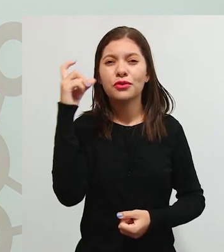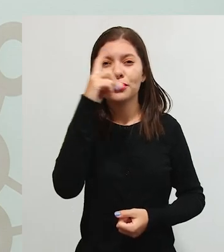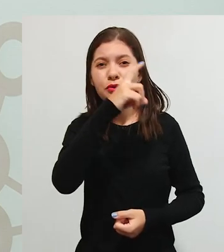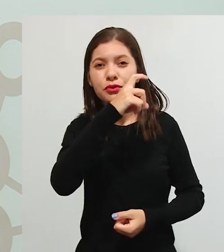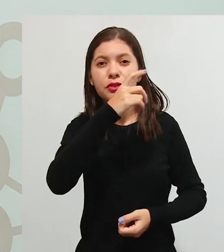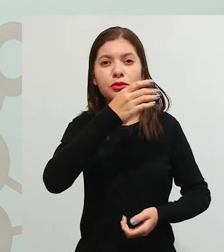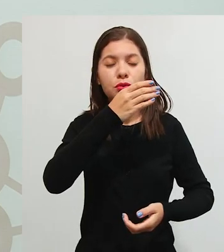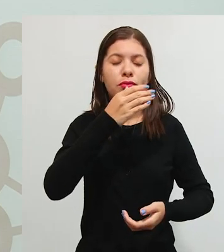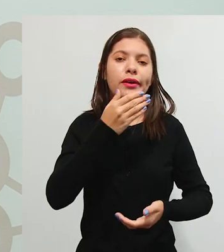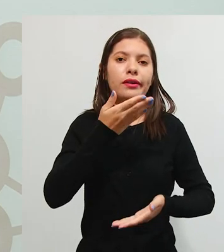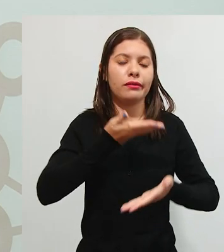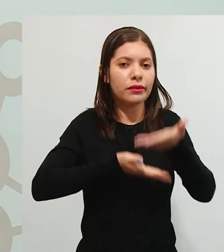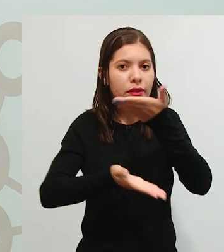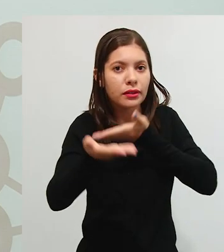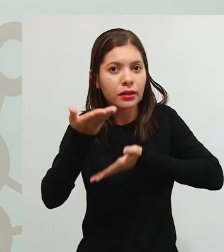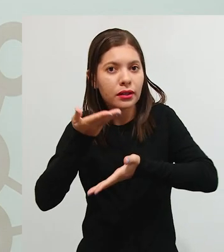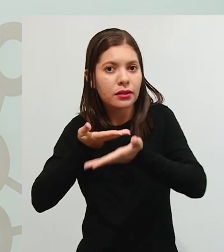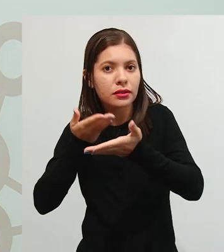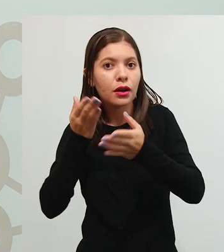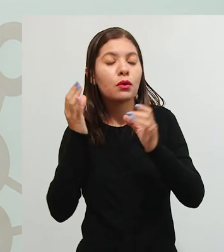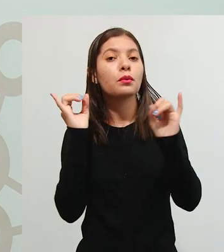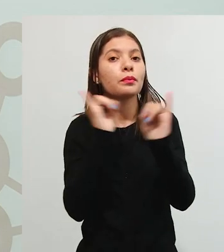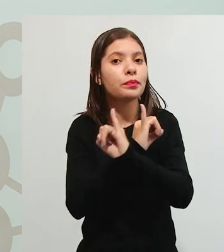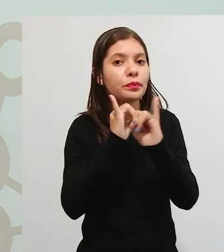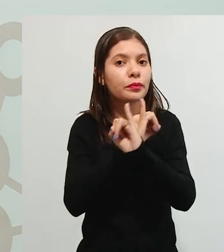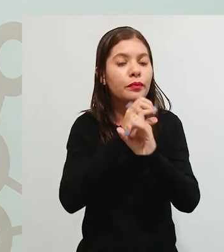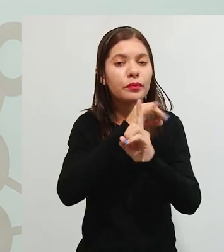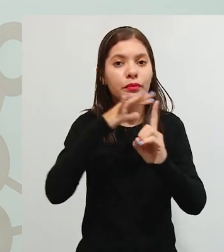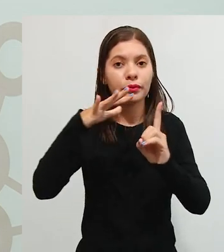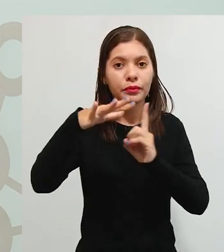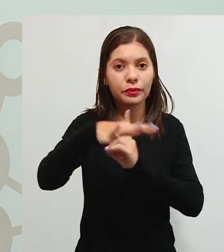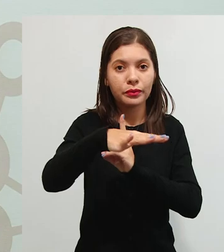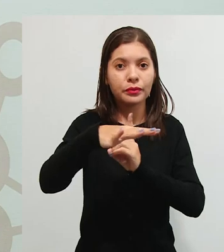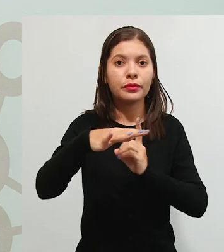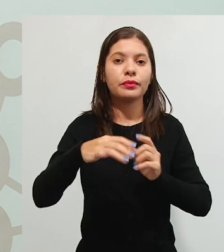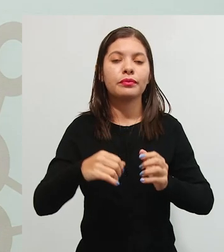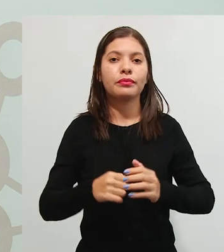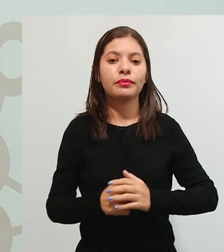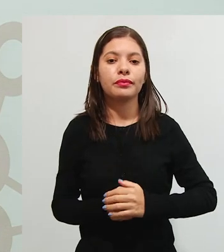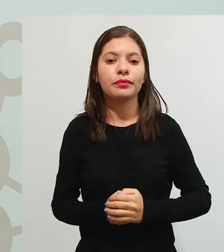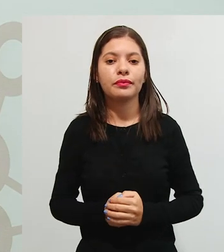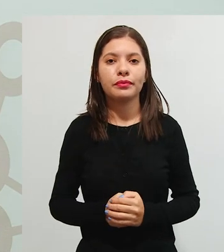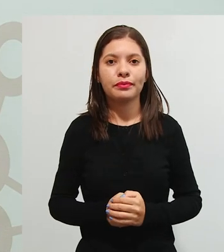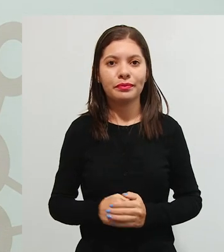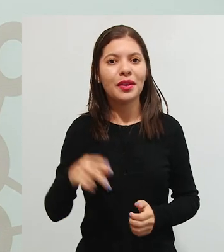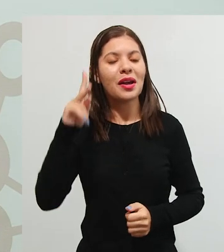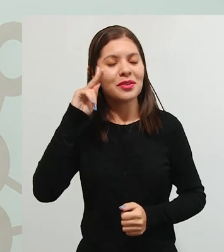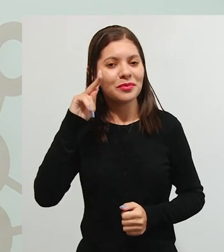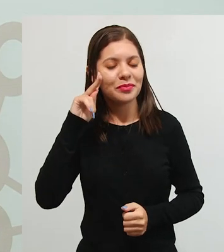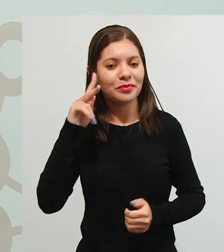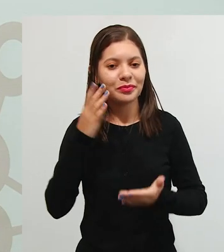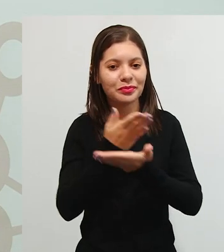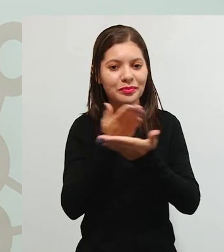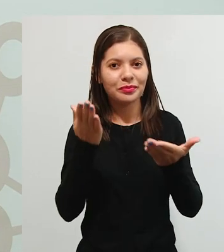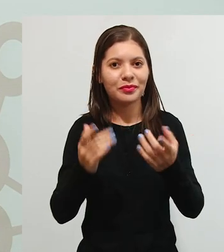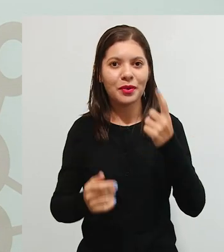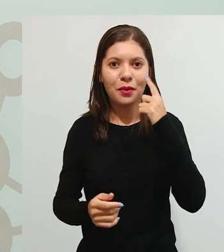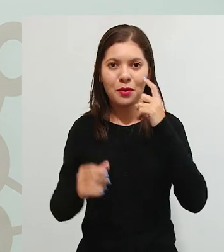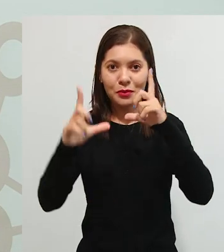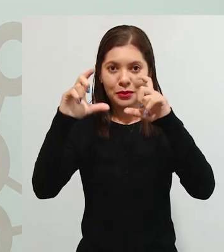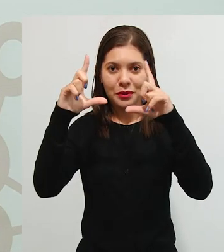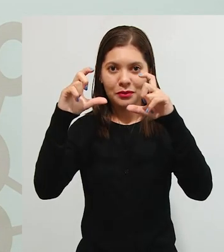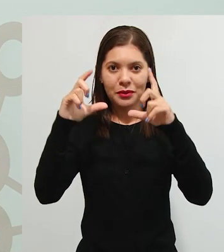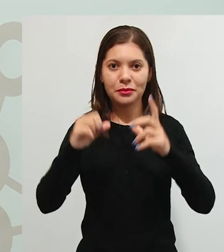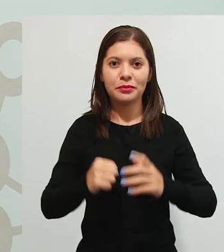dificuldade nesse processo de integração, de interação social. E por isso nós trouxemos essa história.